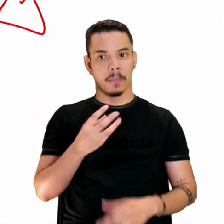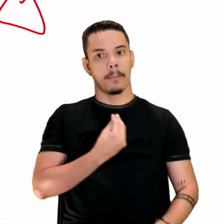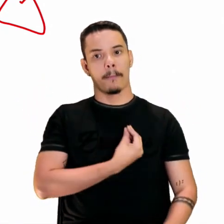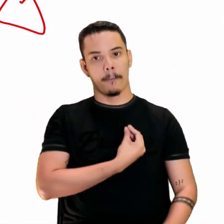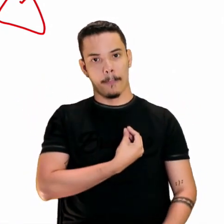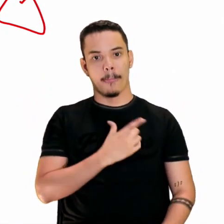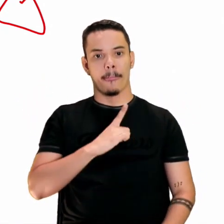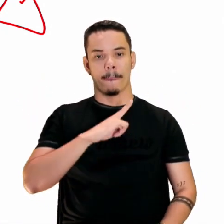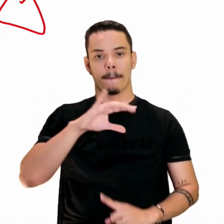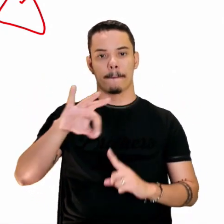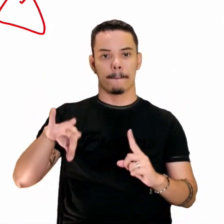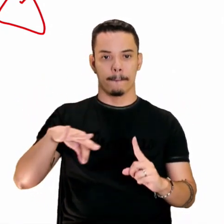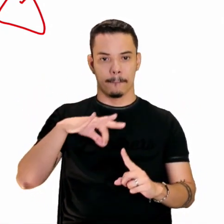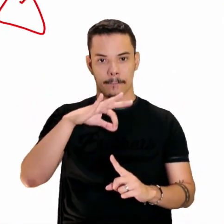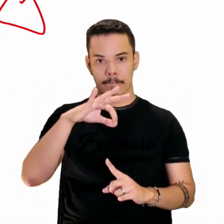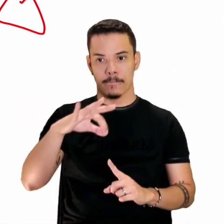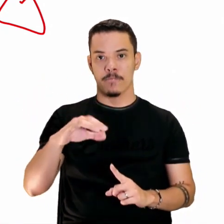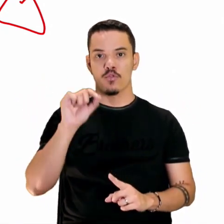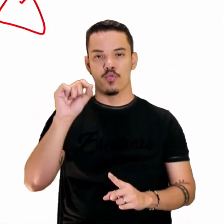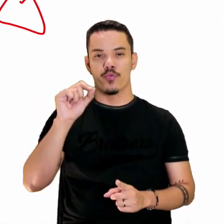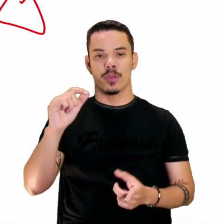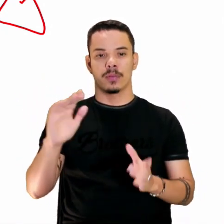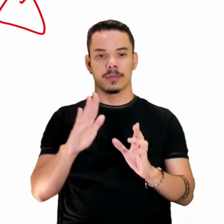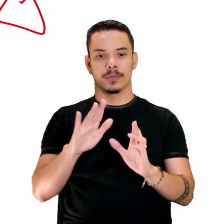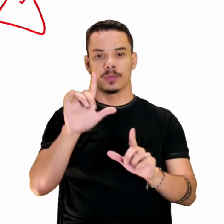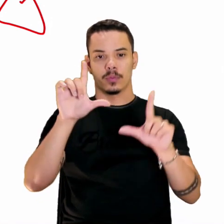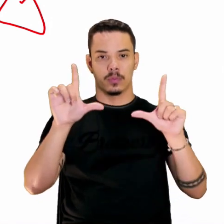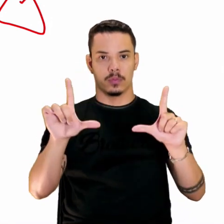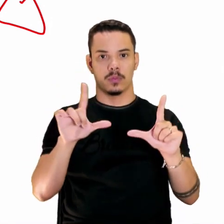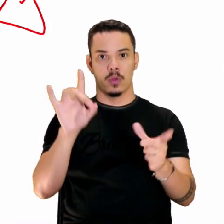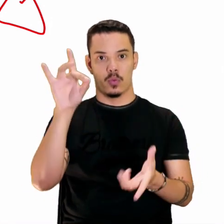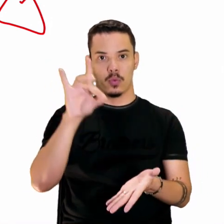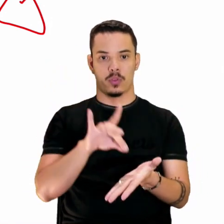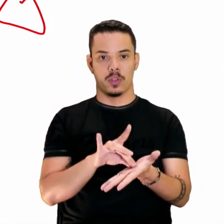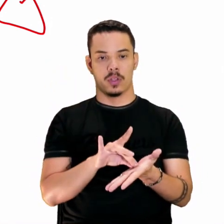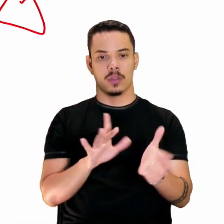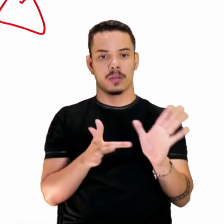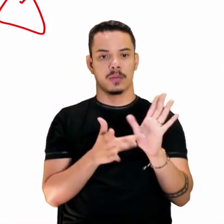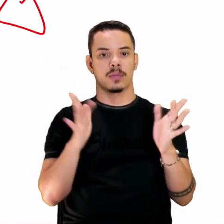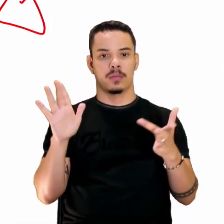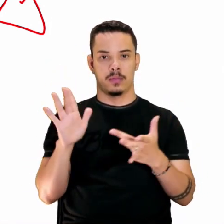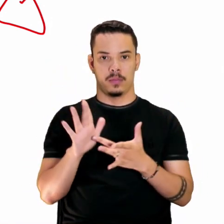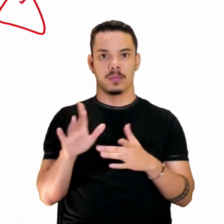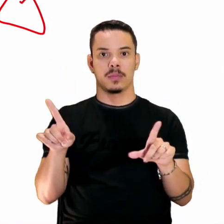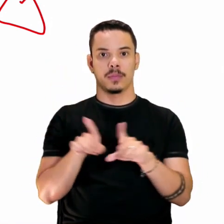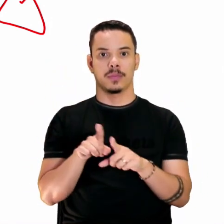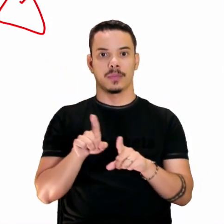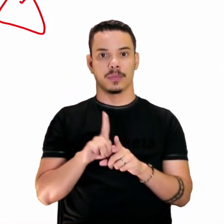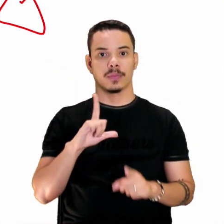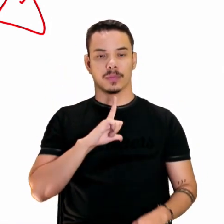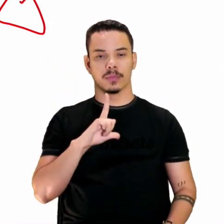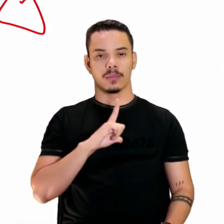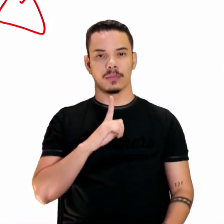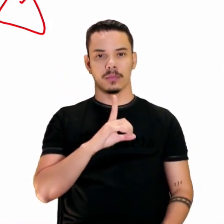temos a santa ceia e o quadro original. Nós vamos ter aqui, né? Jesus e seus discípulos, né?